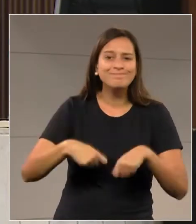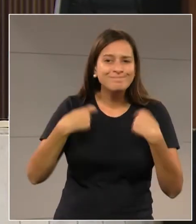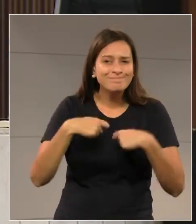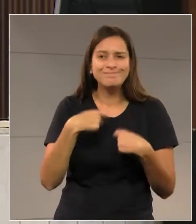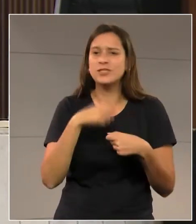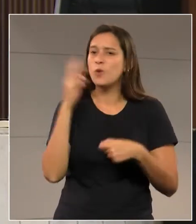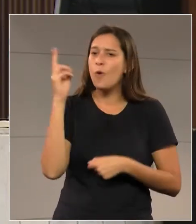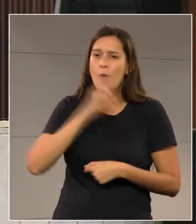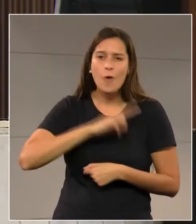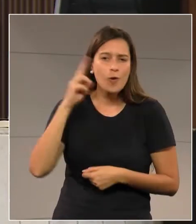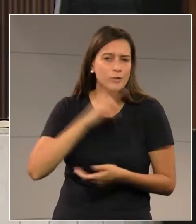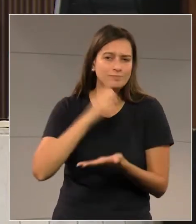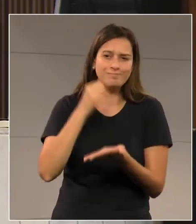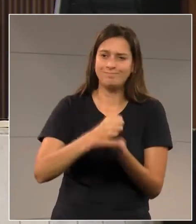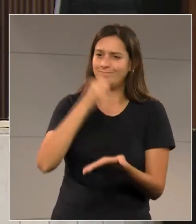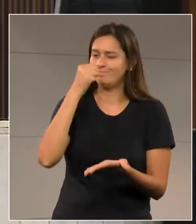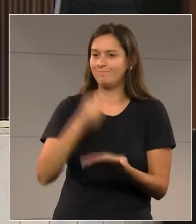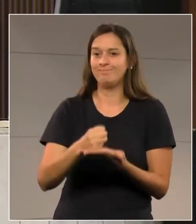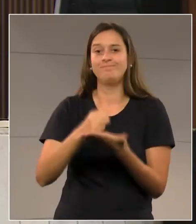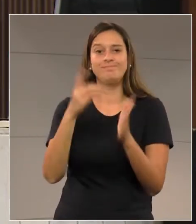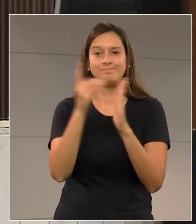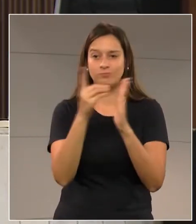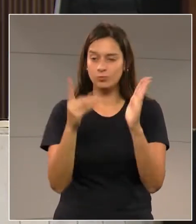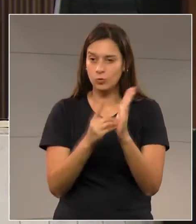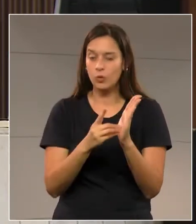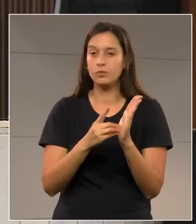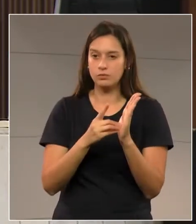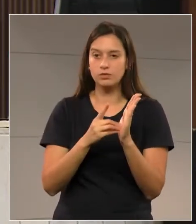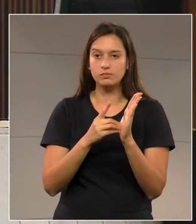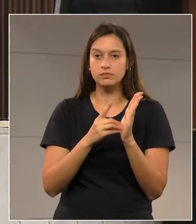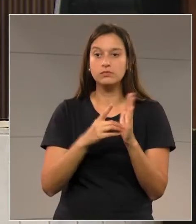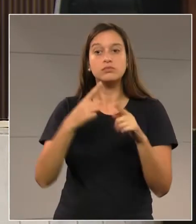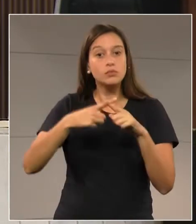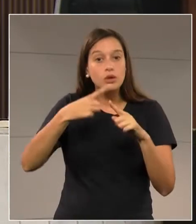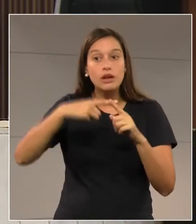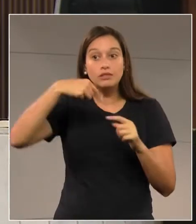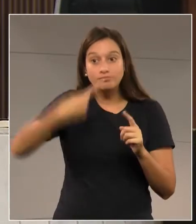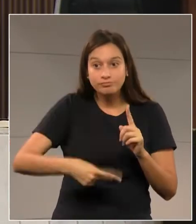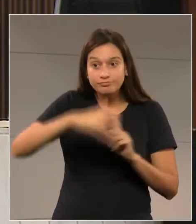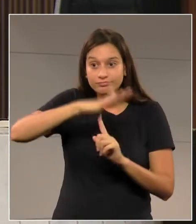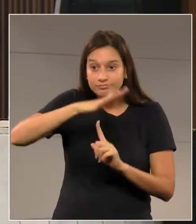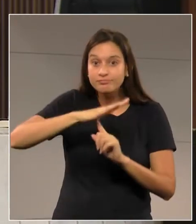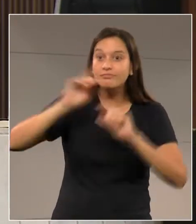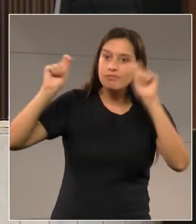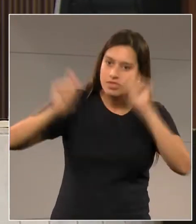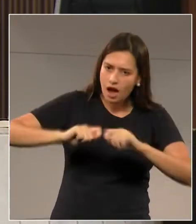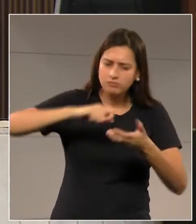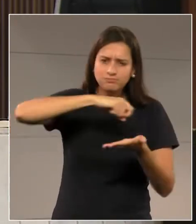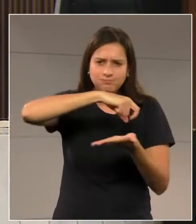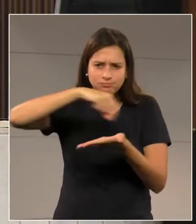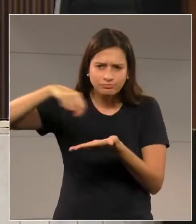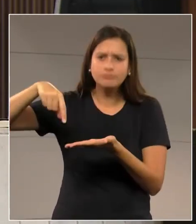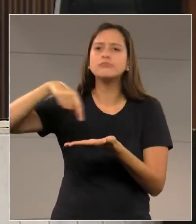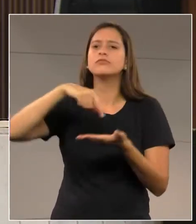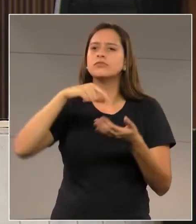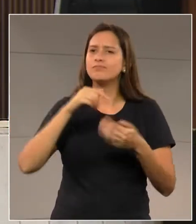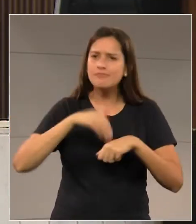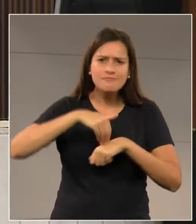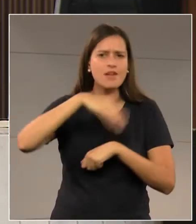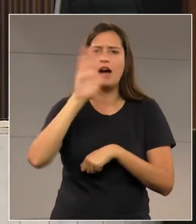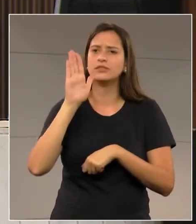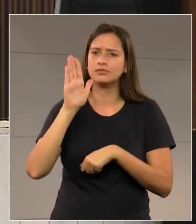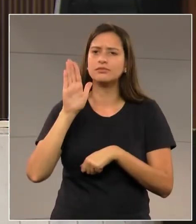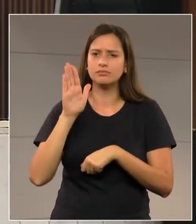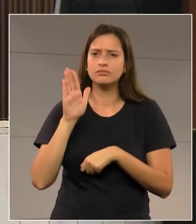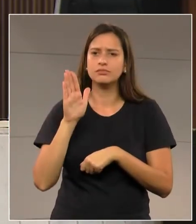publicação desse decreto para que o Paraná possa produzir ainda mais e realmente ser o primeiro Estado a ter o